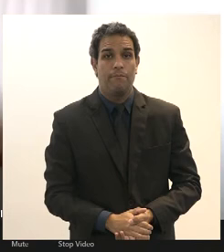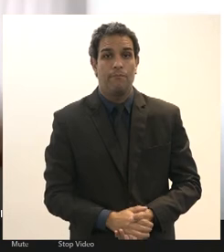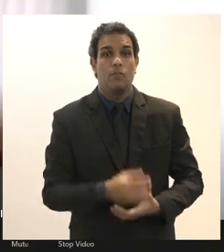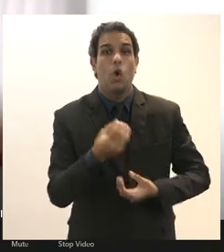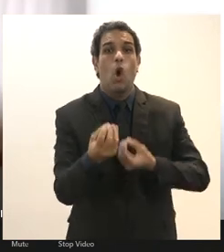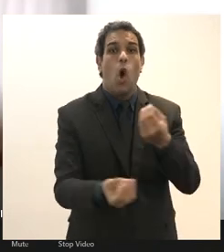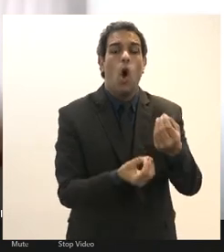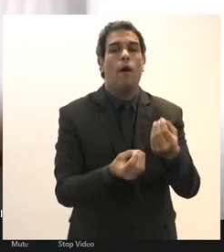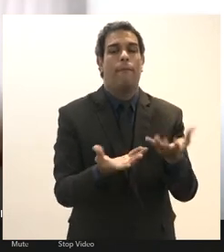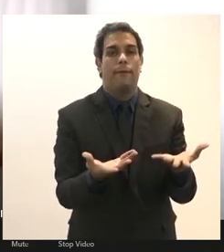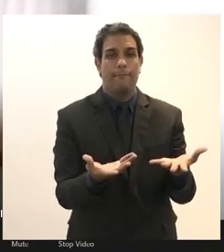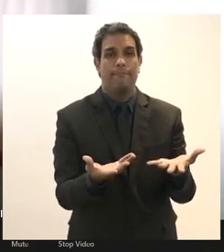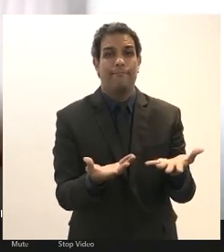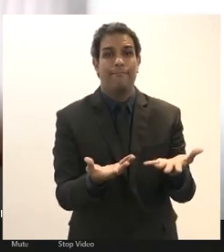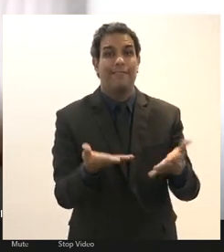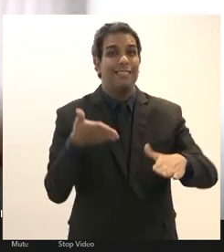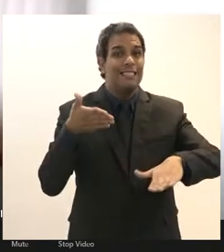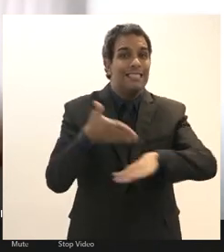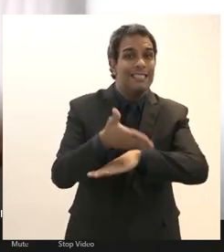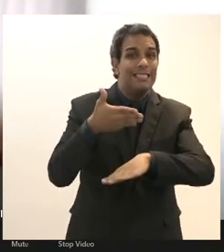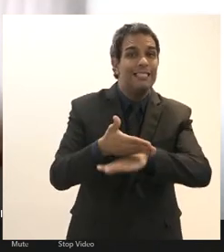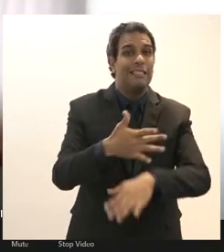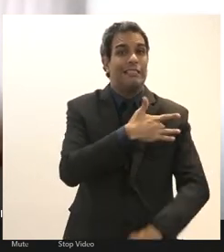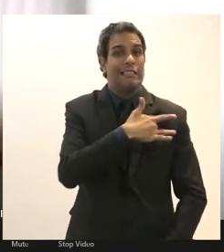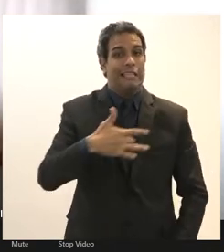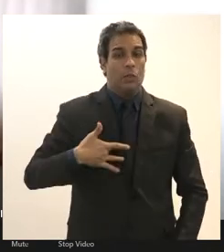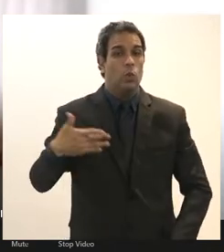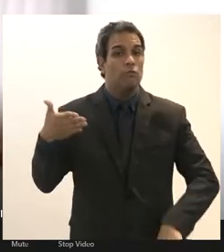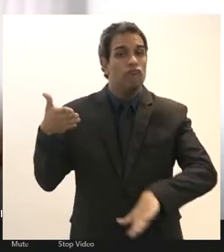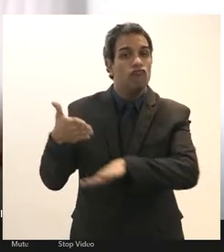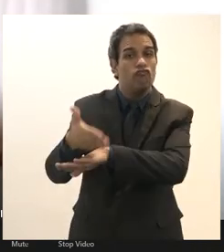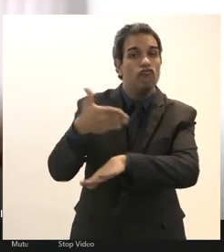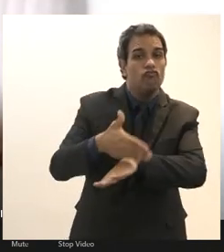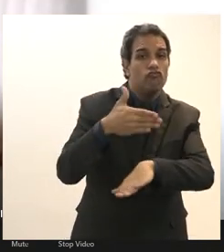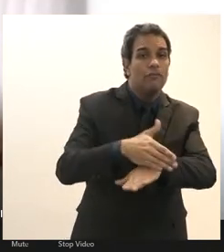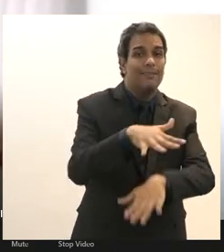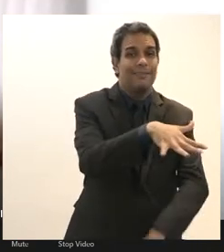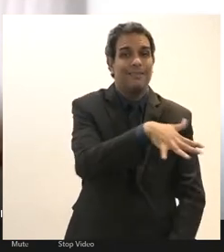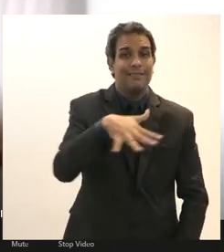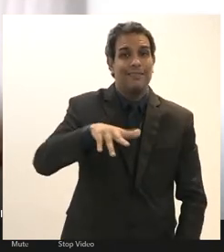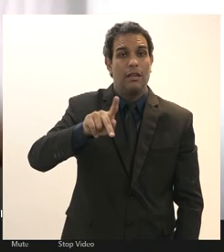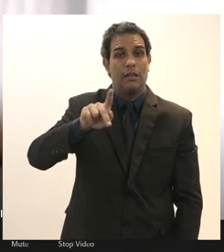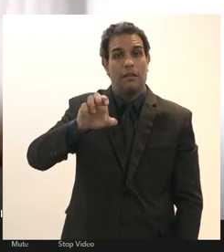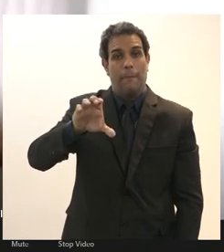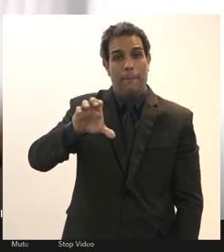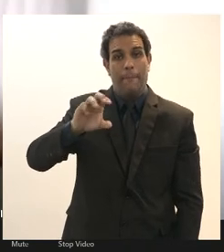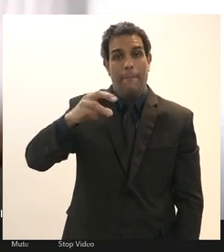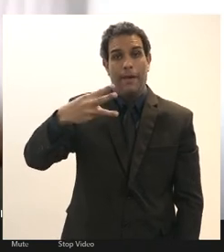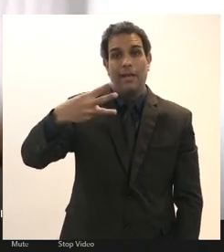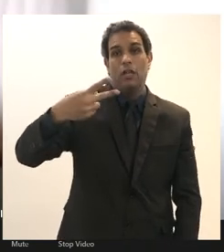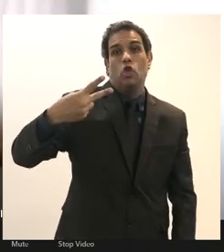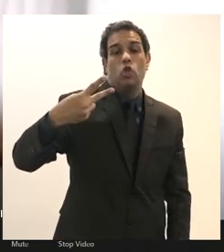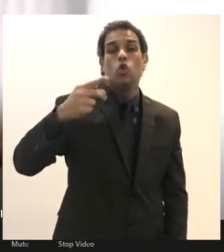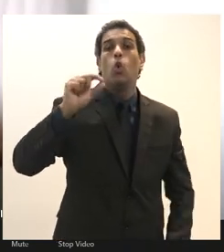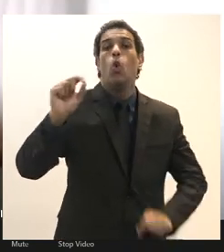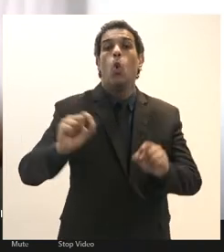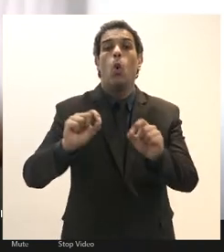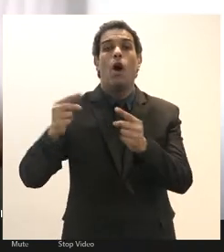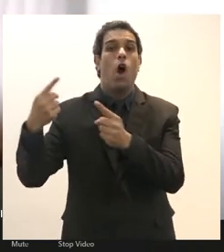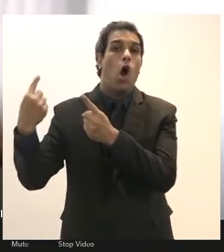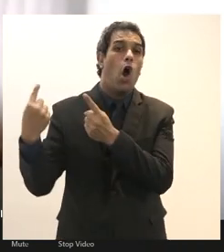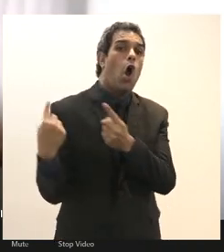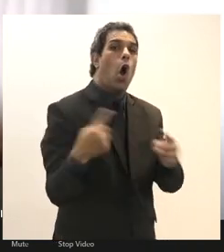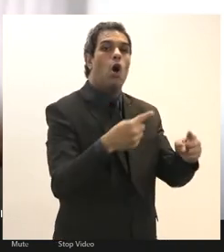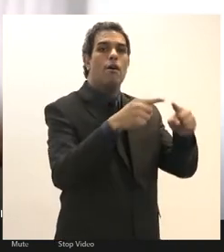pública de qualidade o acesso a educação pública de qualidade essa PEC ela vem legitimar o assédio político